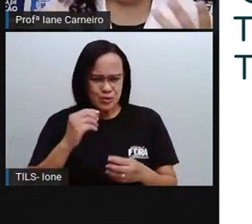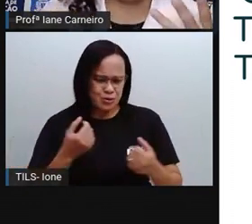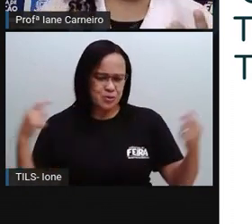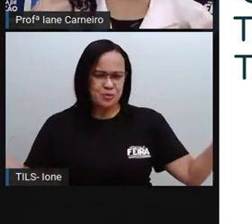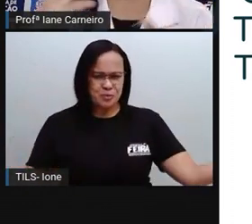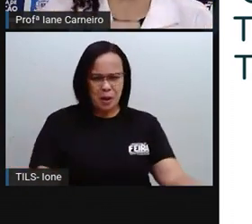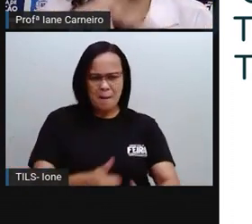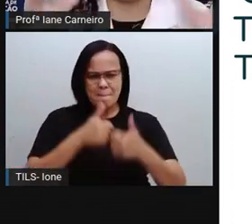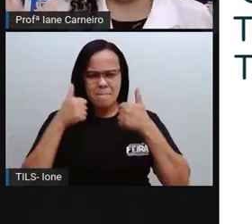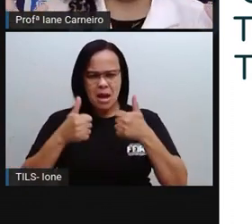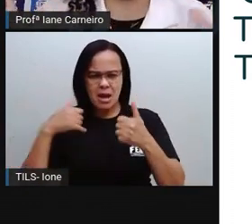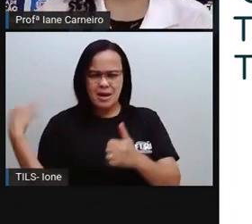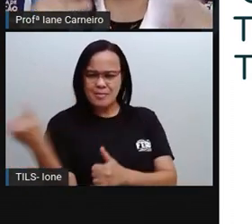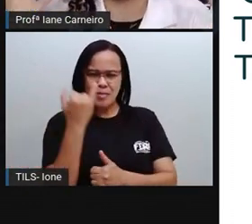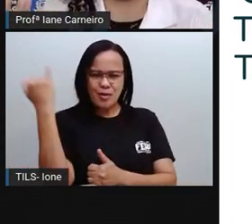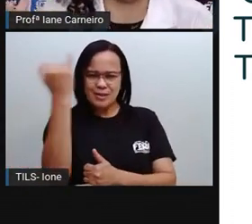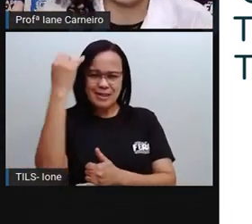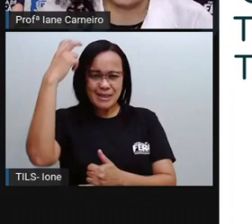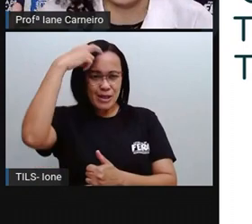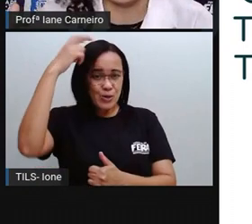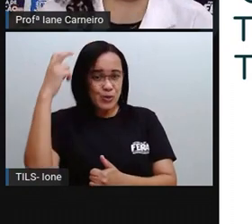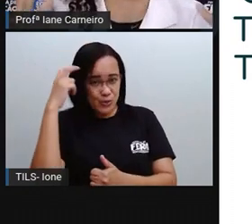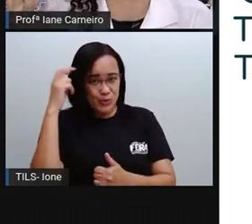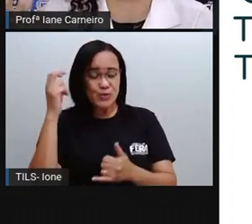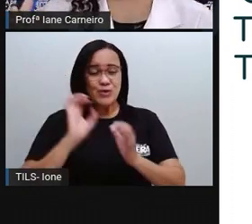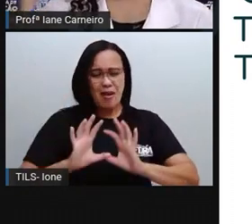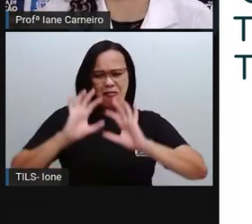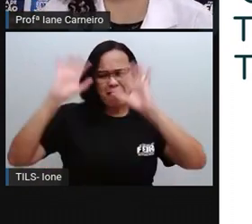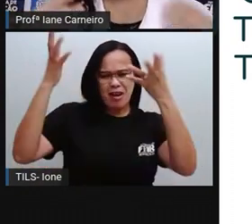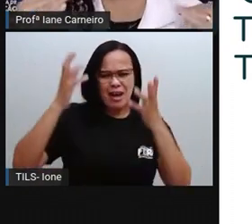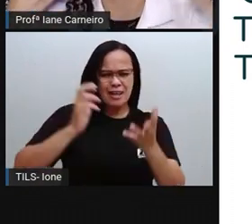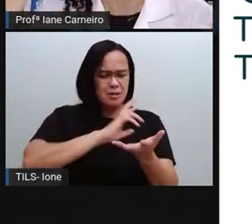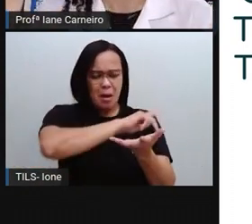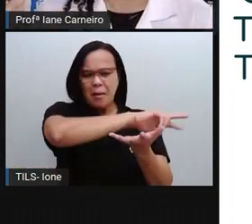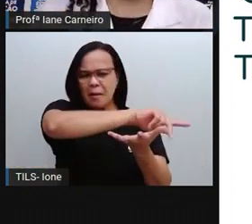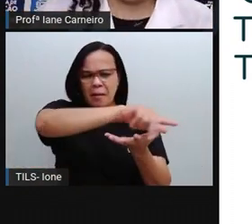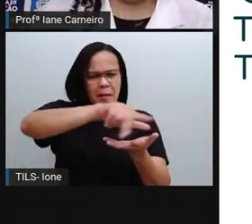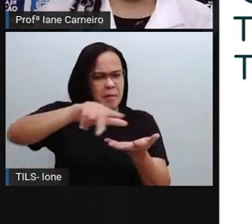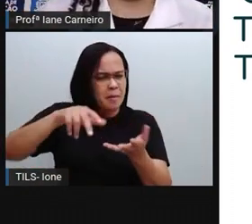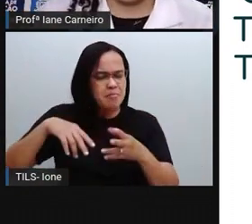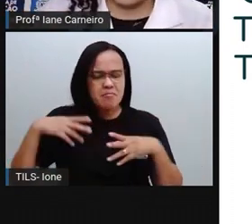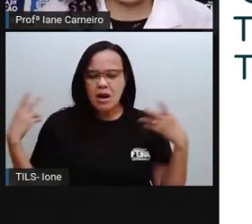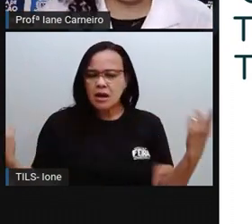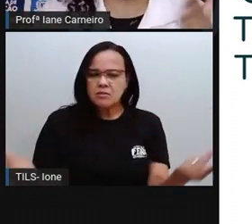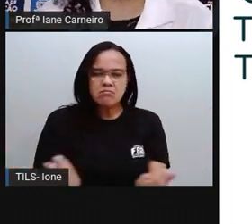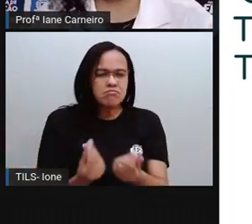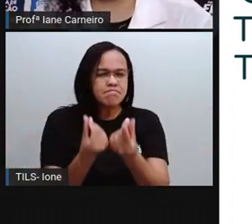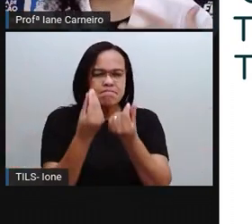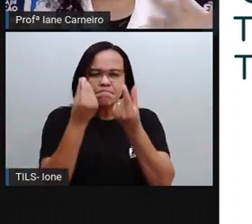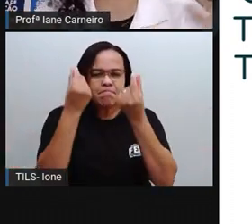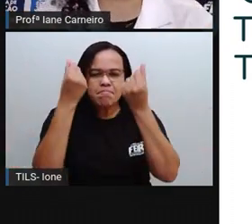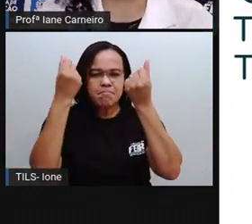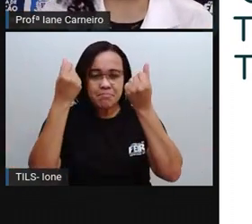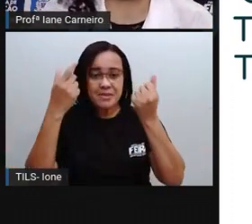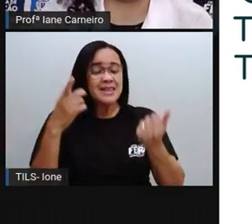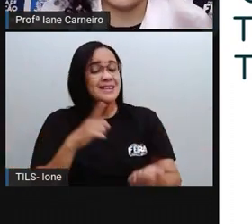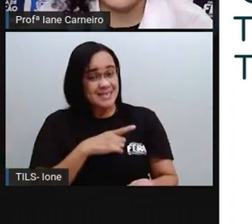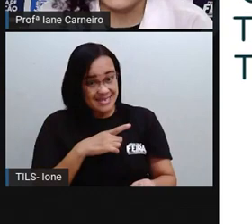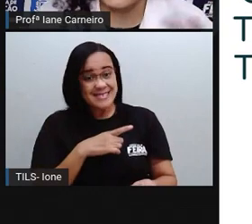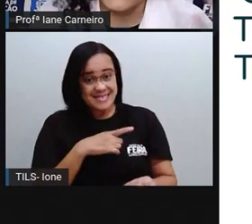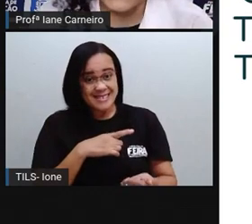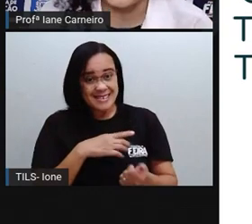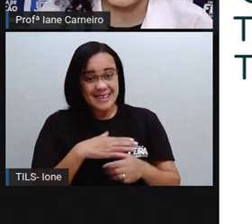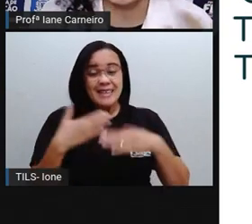língua, diversas... As festas populares do nordeste, elas são riquíssimas, né? Além disso, nós também temos essa